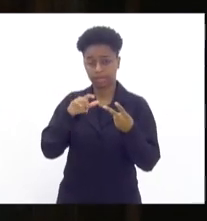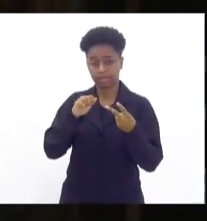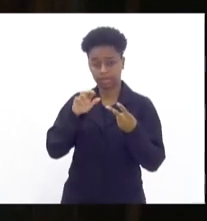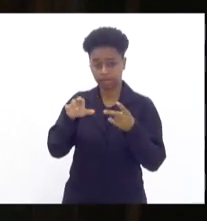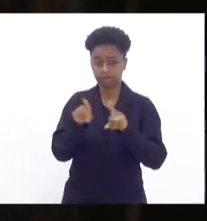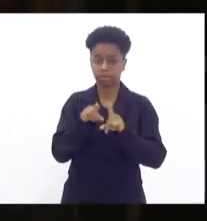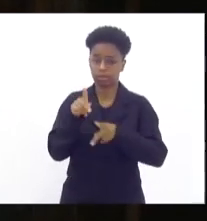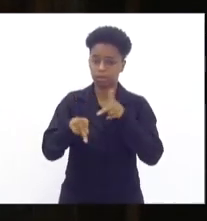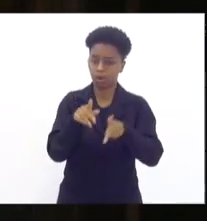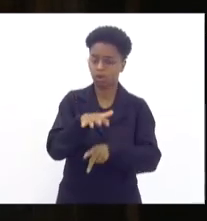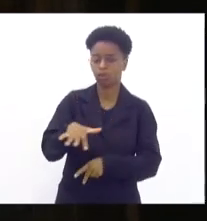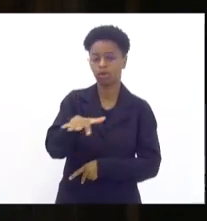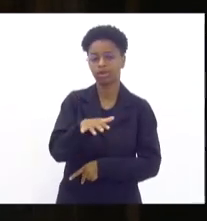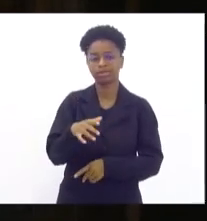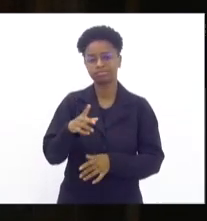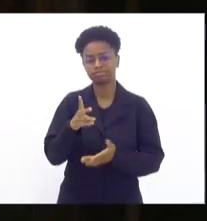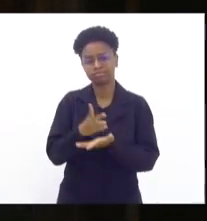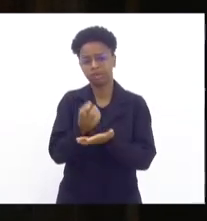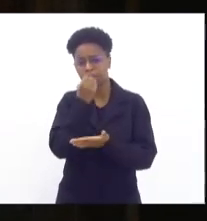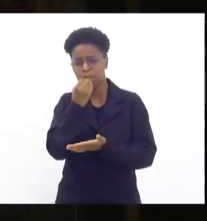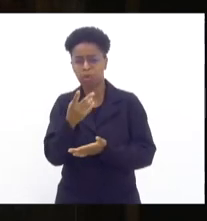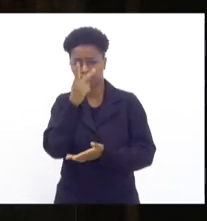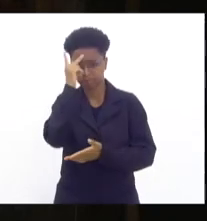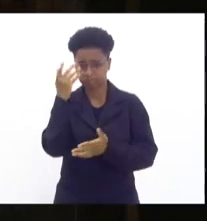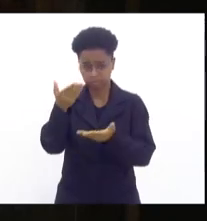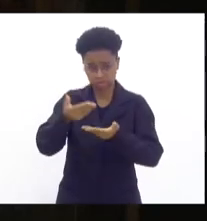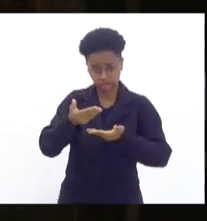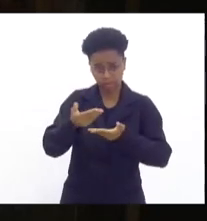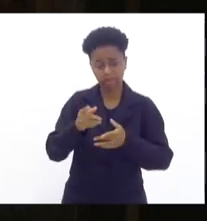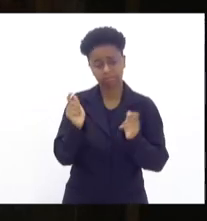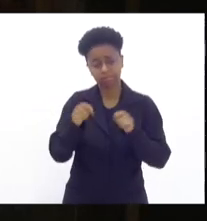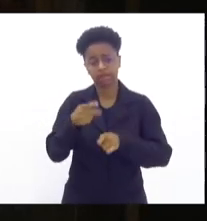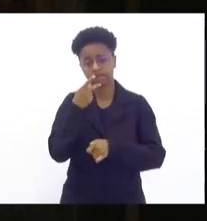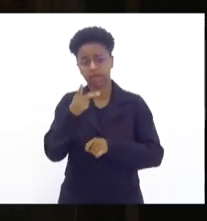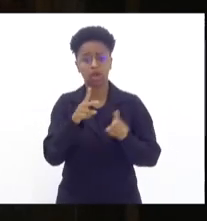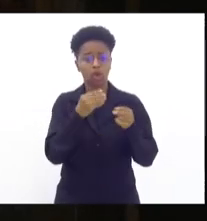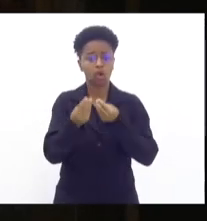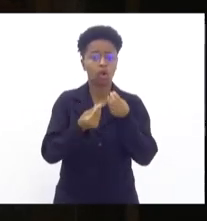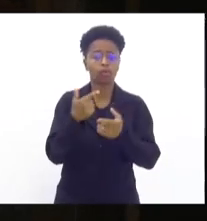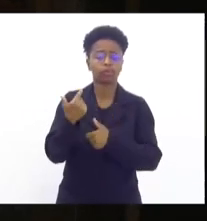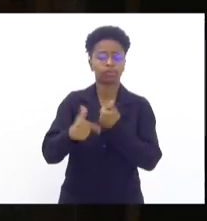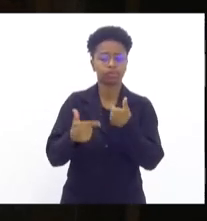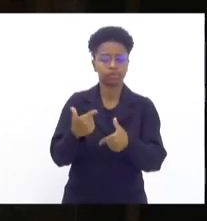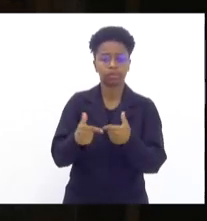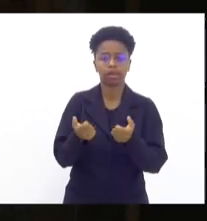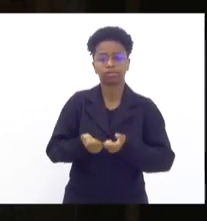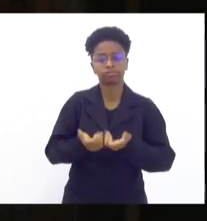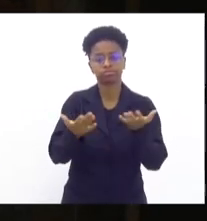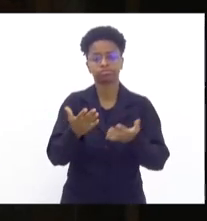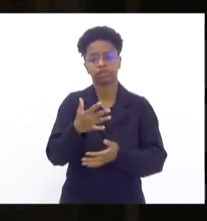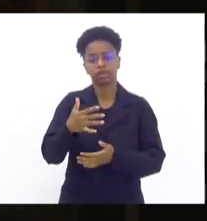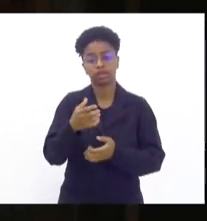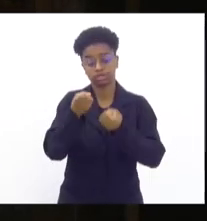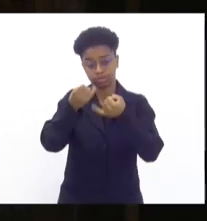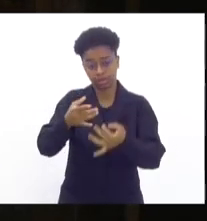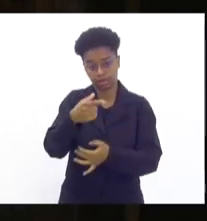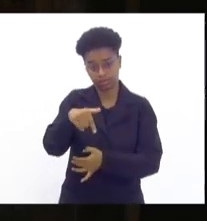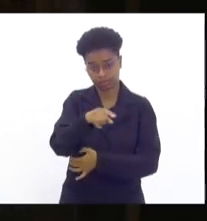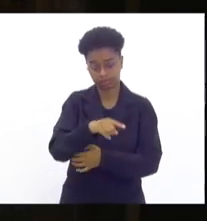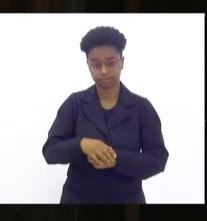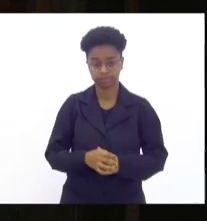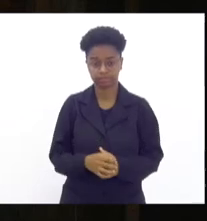Seria muito bom se sempre nós fôssemos chamados a poder falar sobre o nosso trabalho para os senhores. Bom,